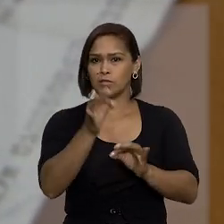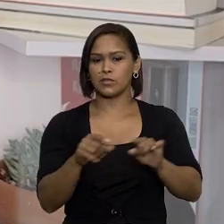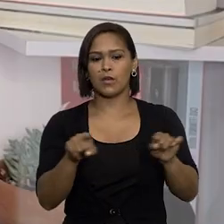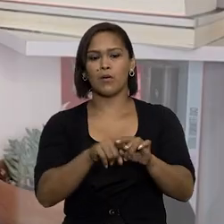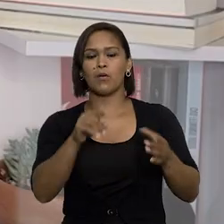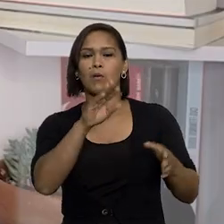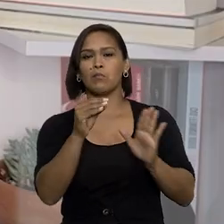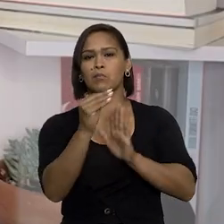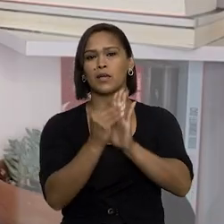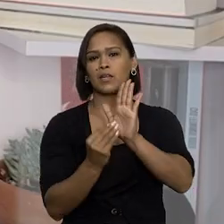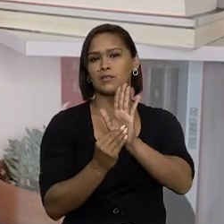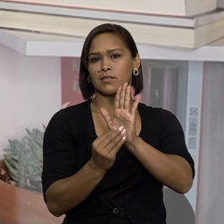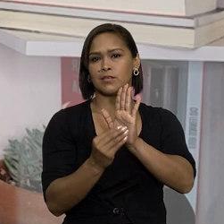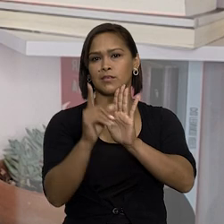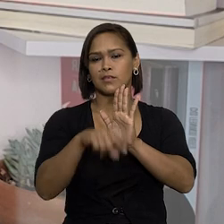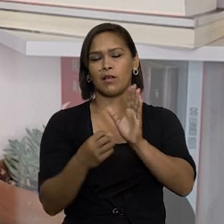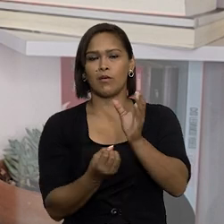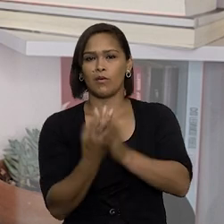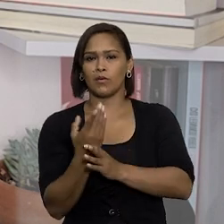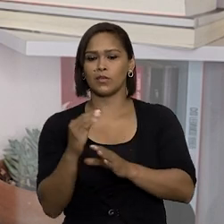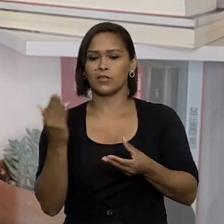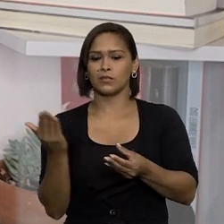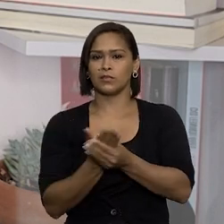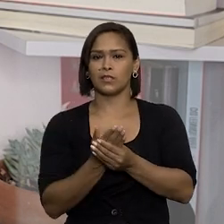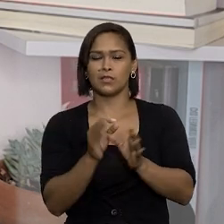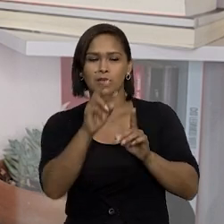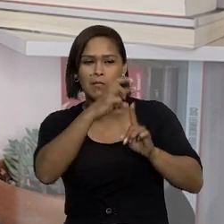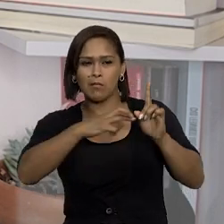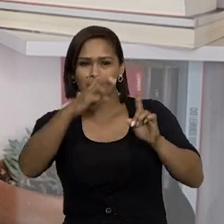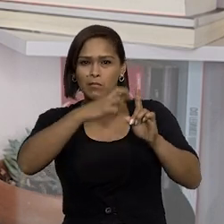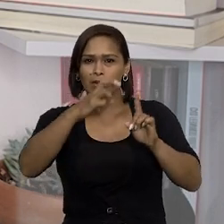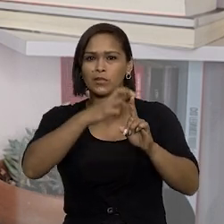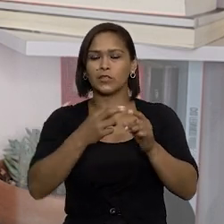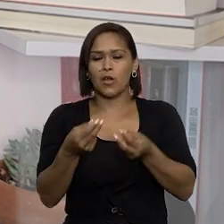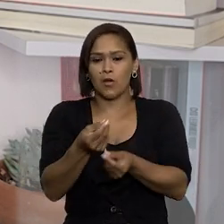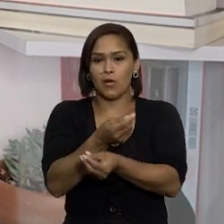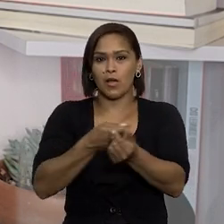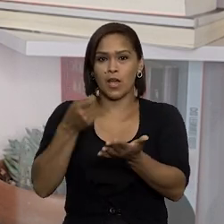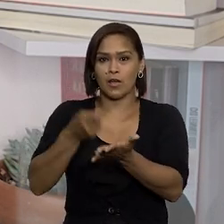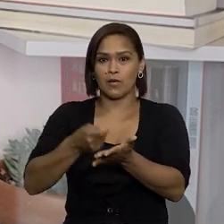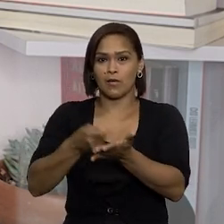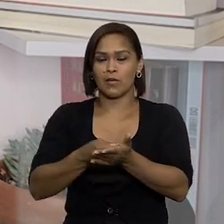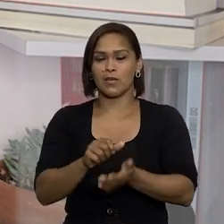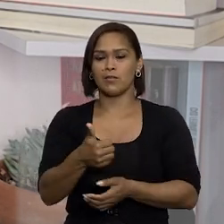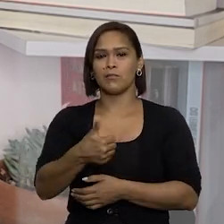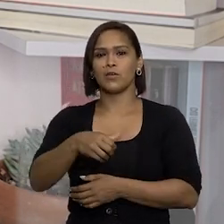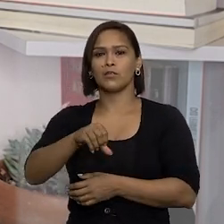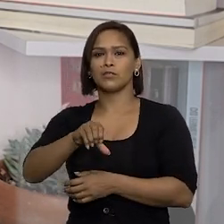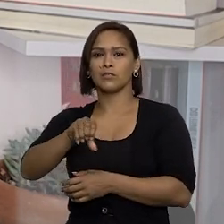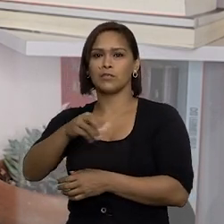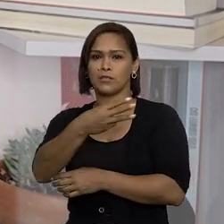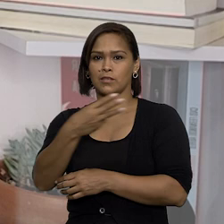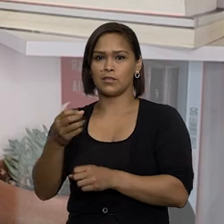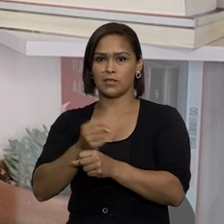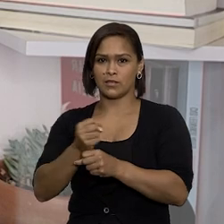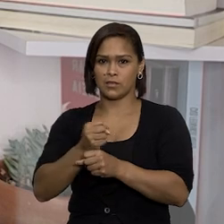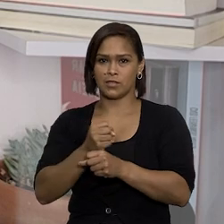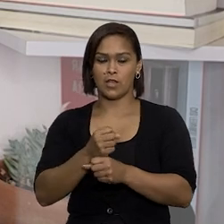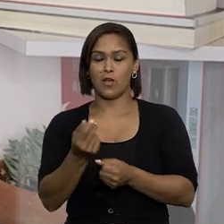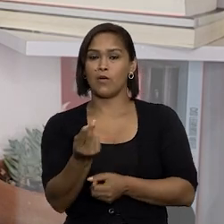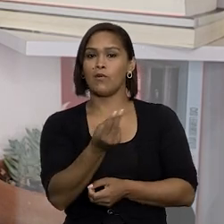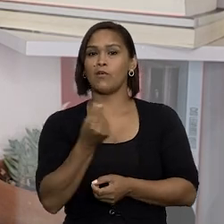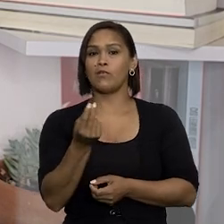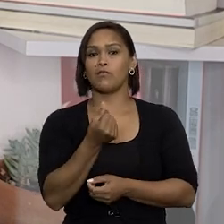citação. A decisão teve origem em ação monitória para a cobrança de cheque emitido em 1993, cujo